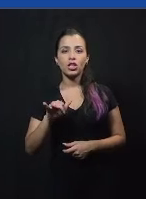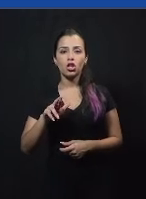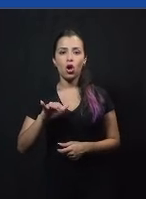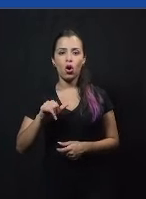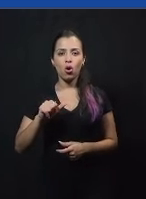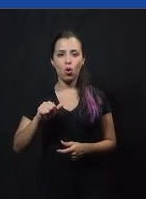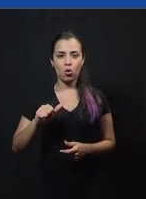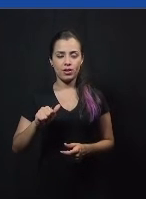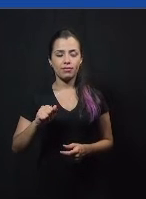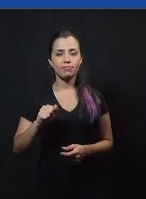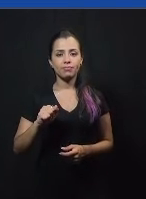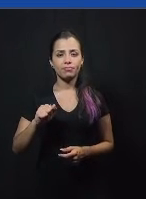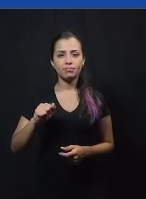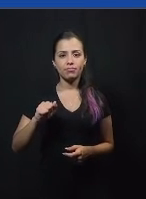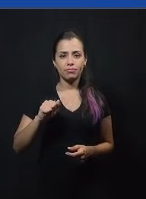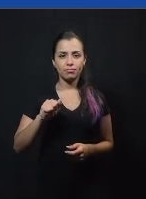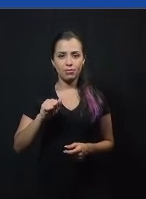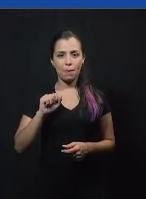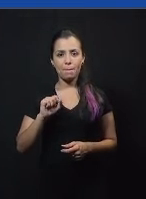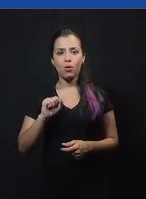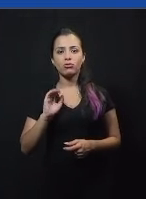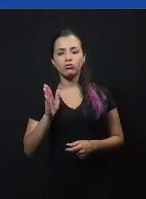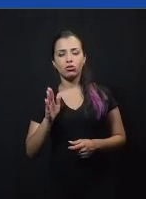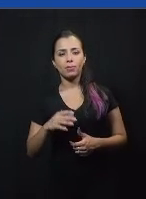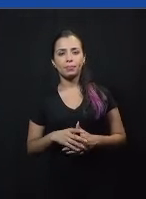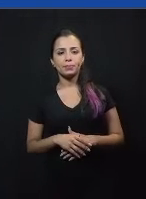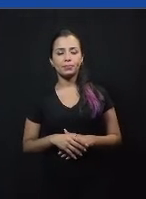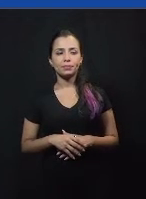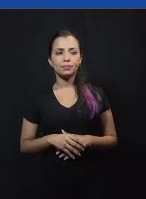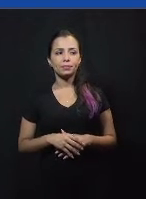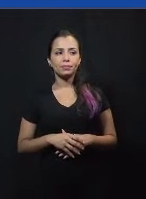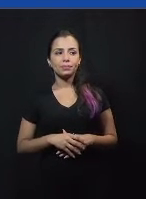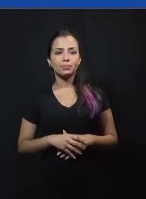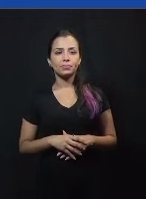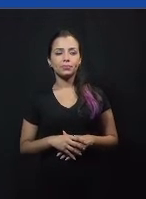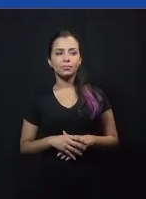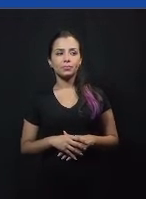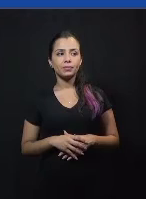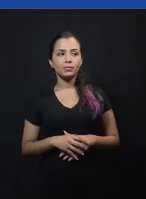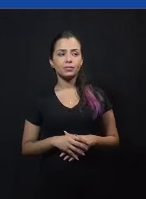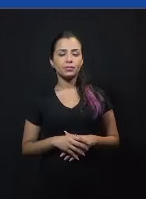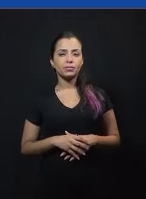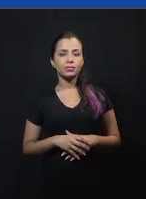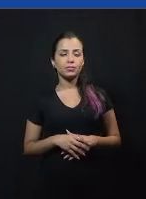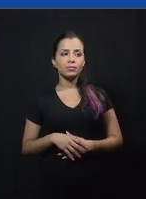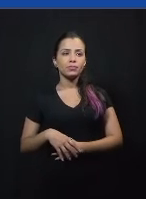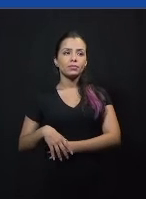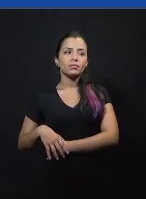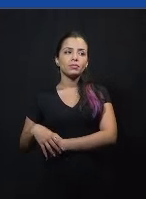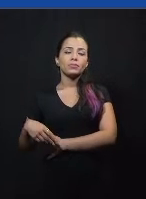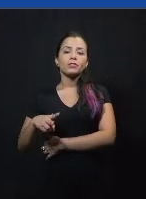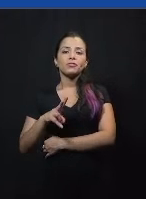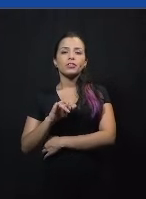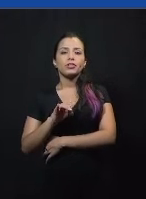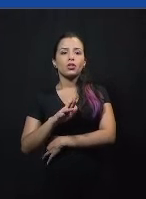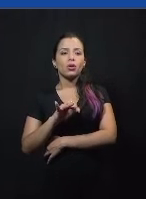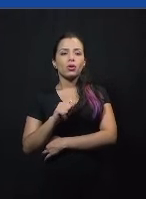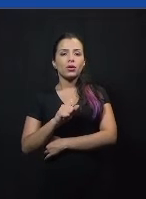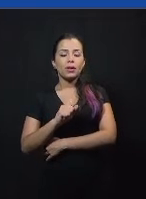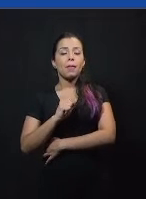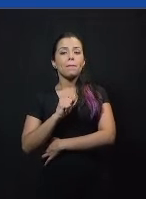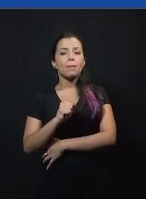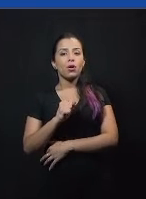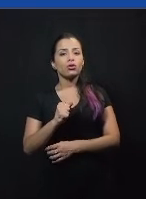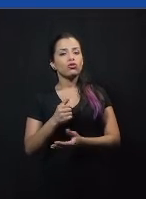preparar, tá? Deixa eu ajeitar aqui. Vitória, você pode começar a construção da defesa